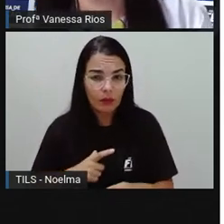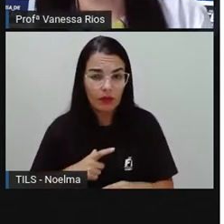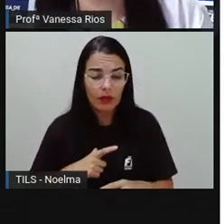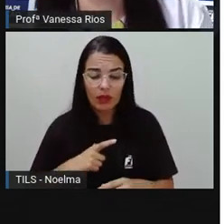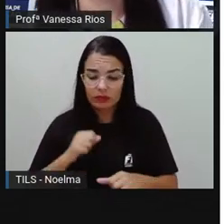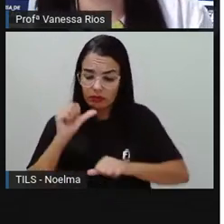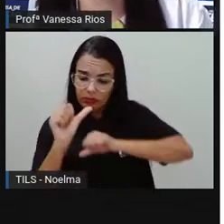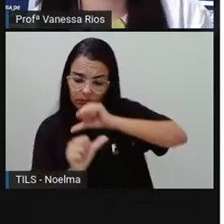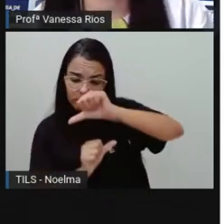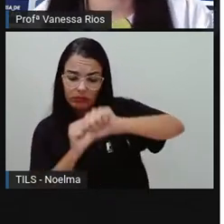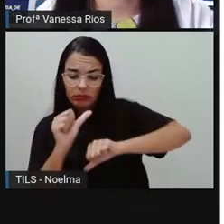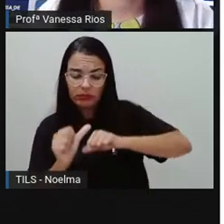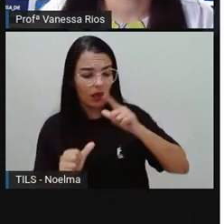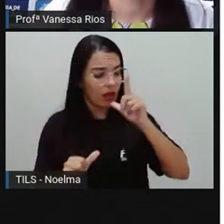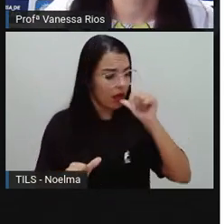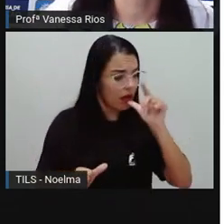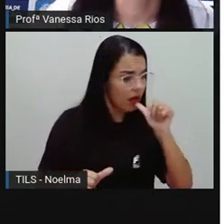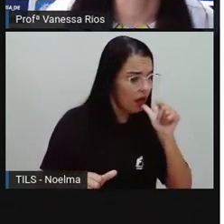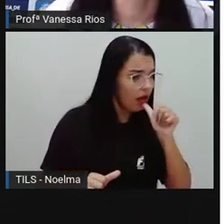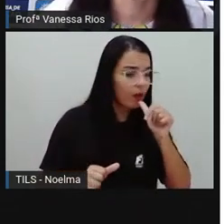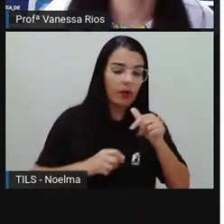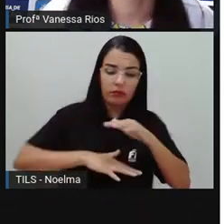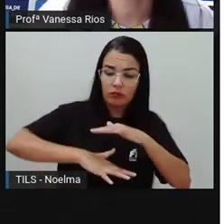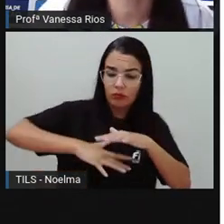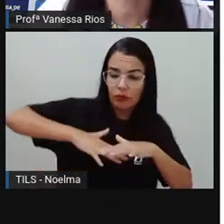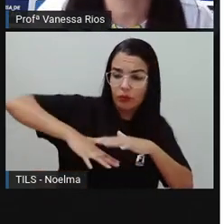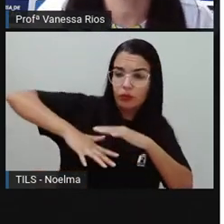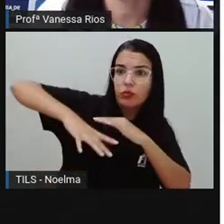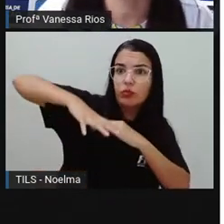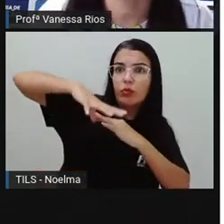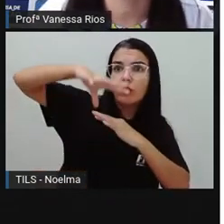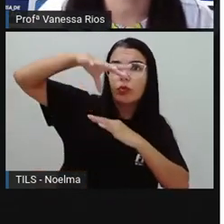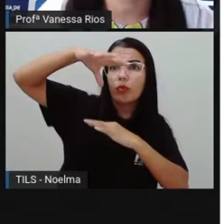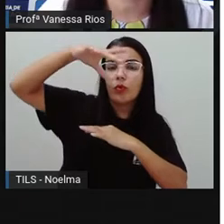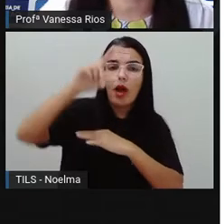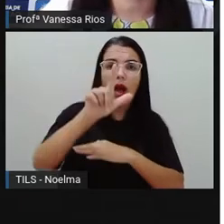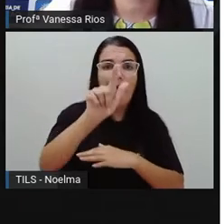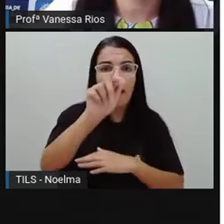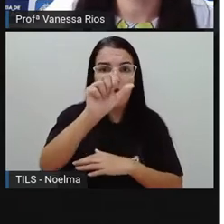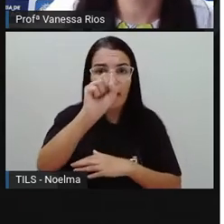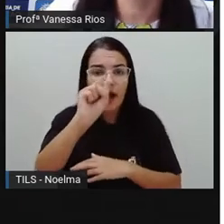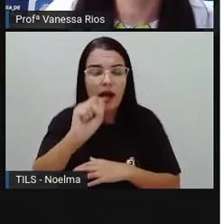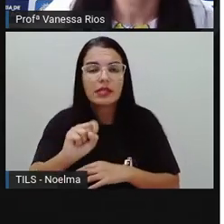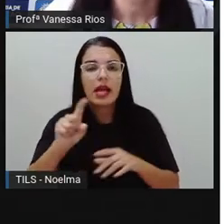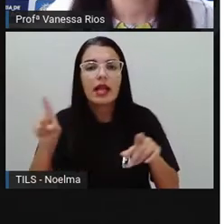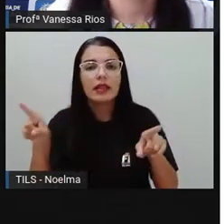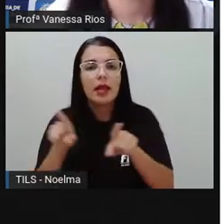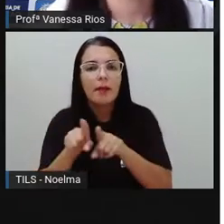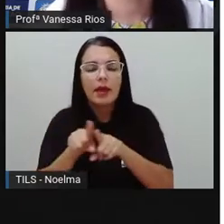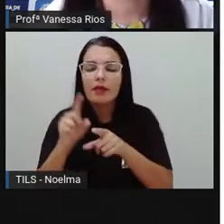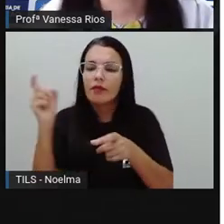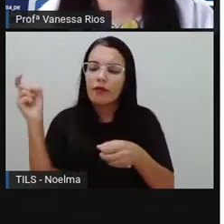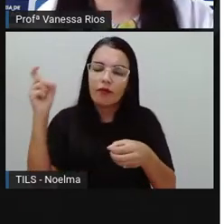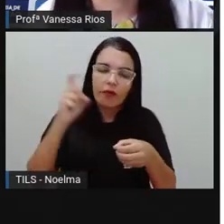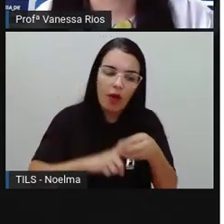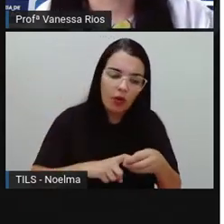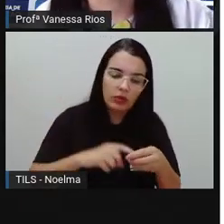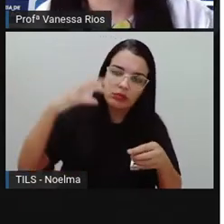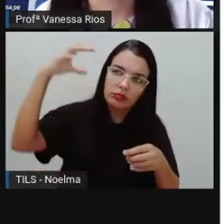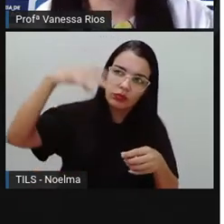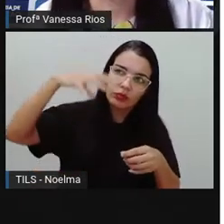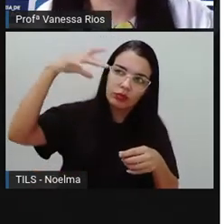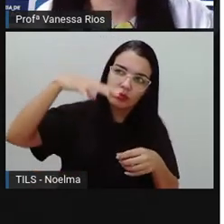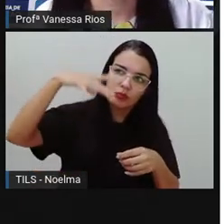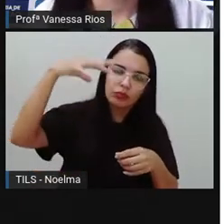gasoso, se transforma no líquido novamente, além de passar até para o estado sólido, quando a gente observa aí a